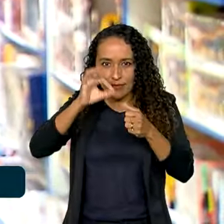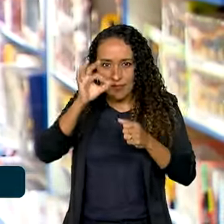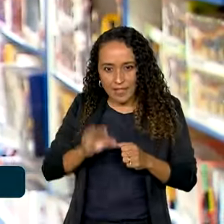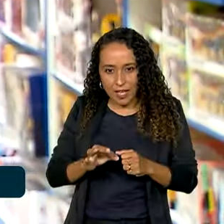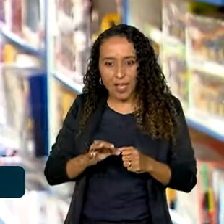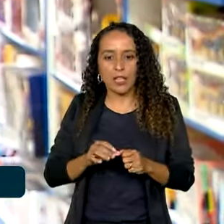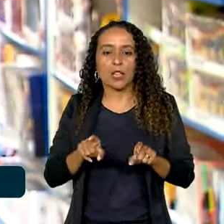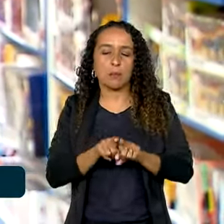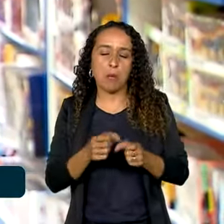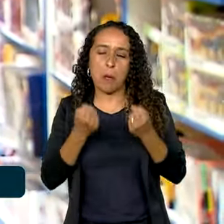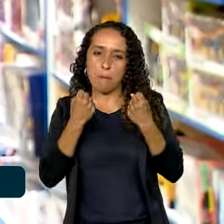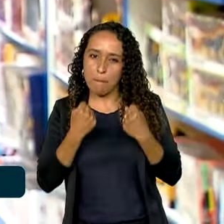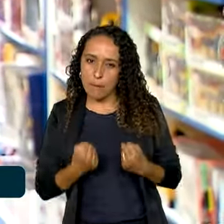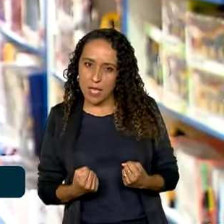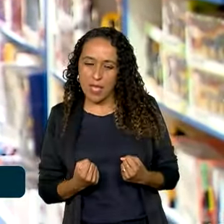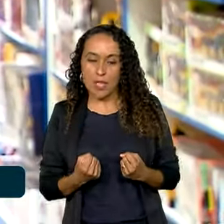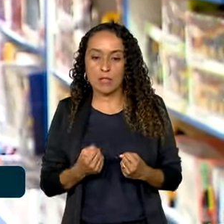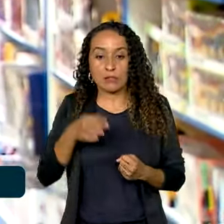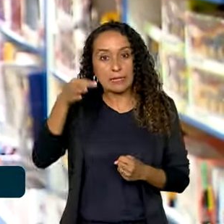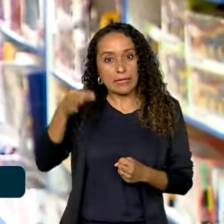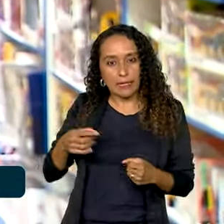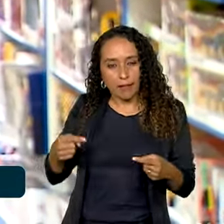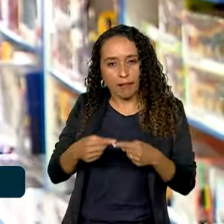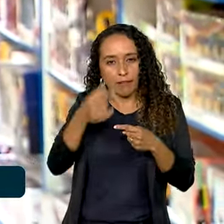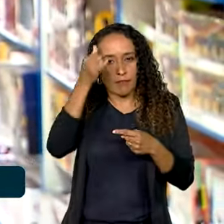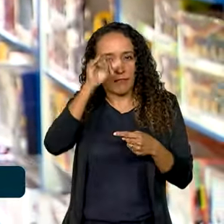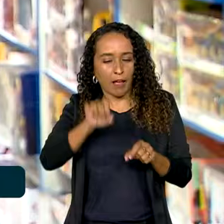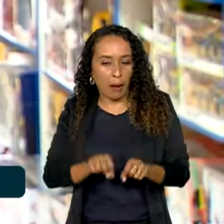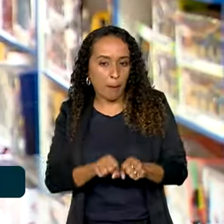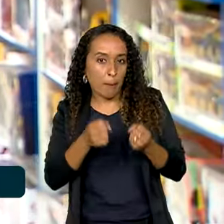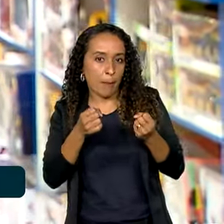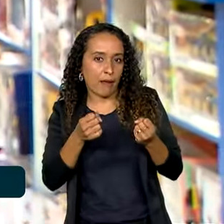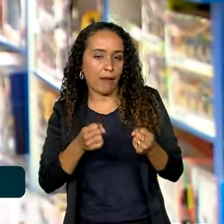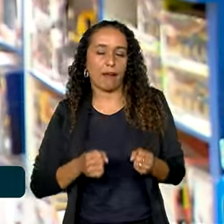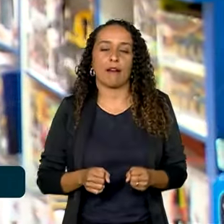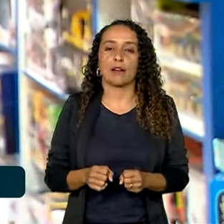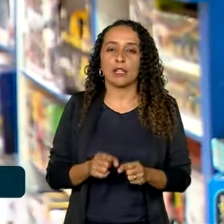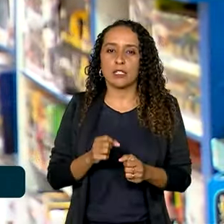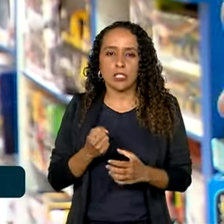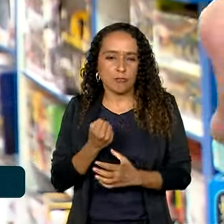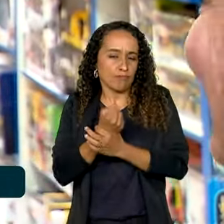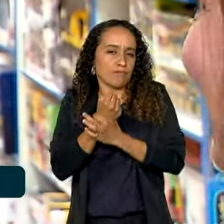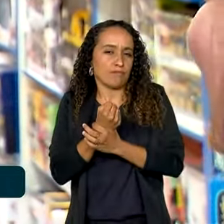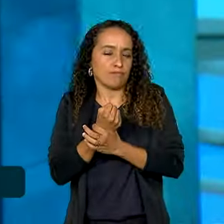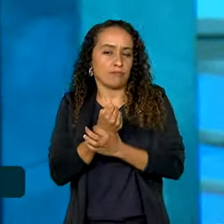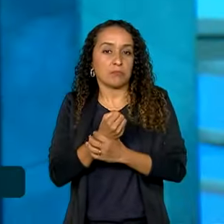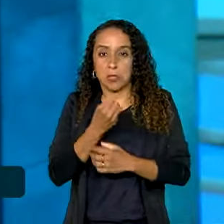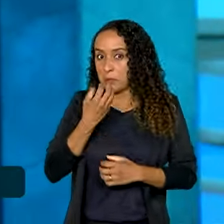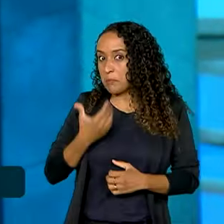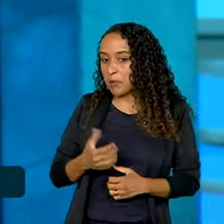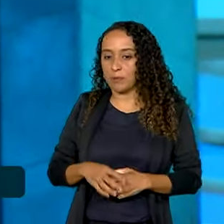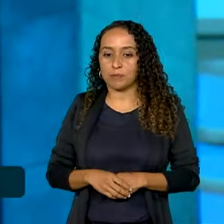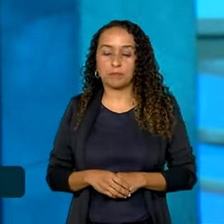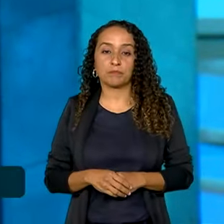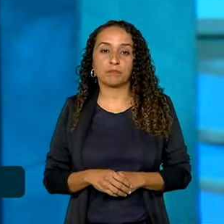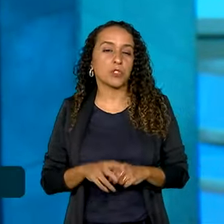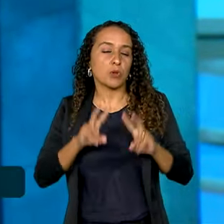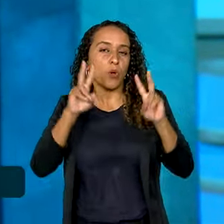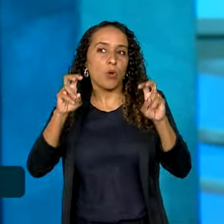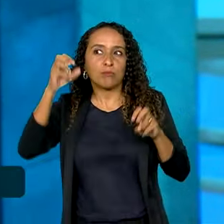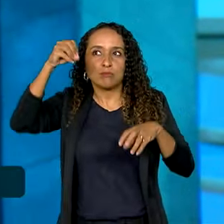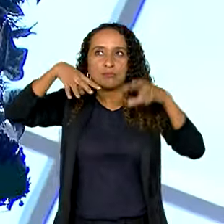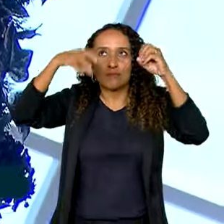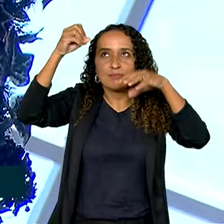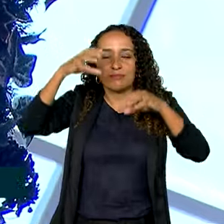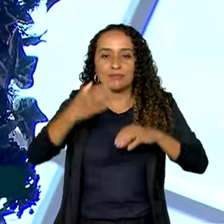questão do peso, para ter certeza que não vai quebrar com o peso dela, peso, resistência, que é sempre bom. Já em relação à iluminação